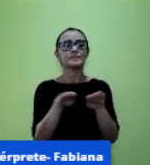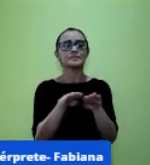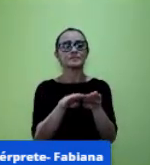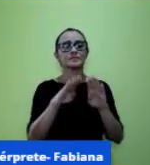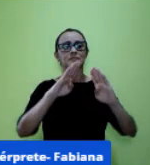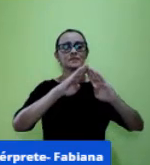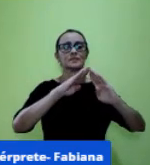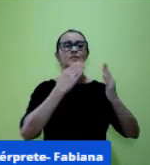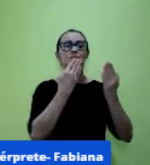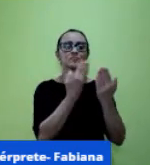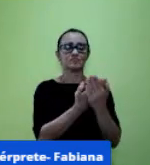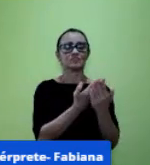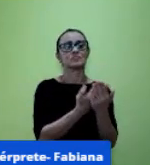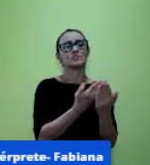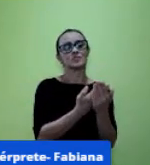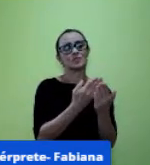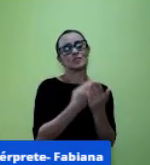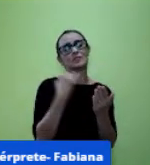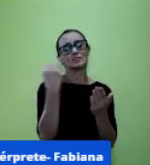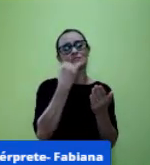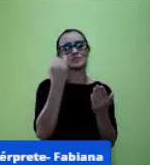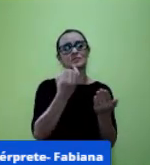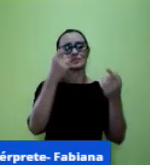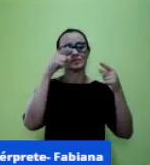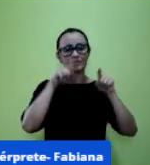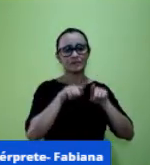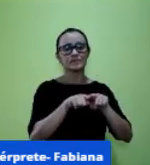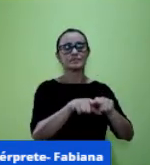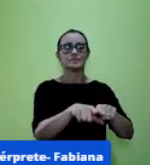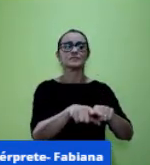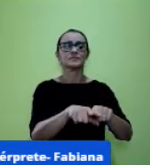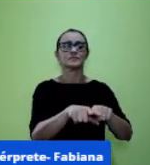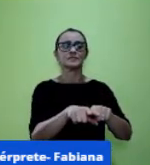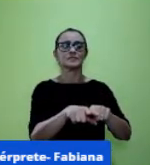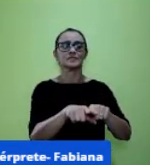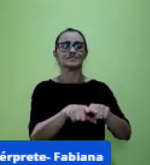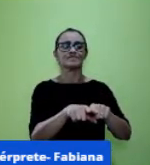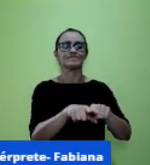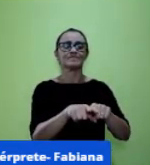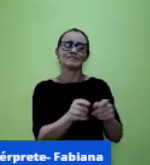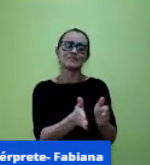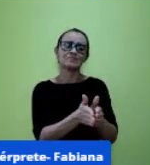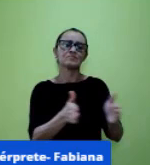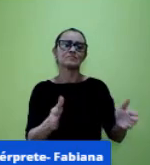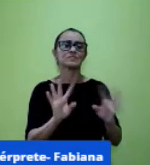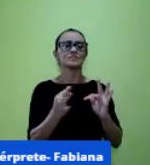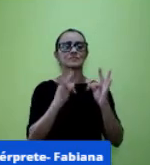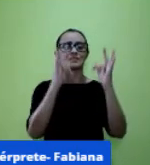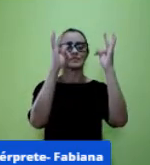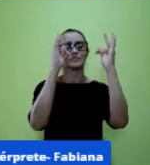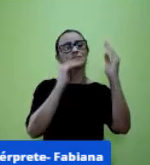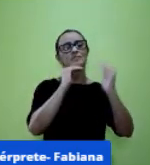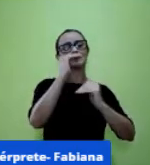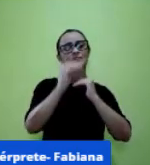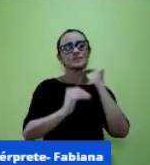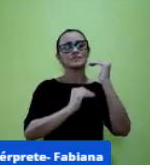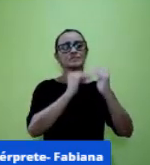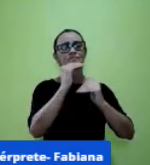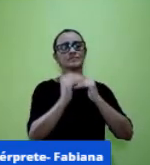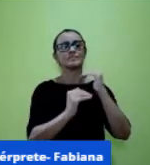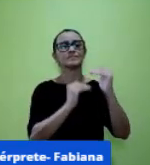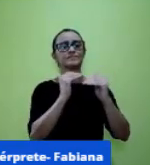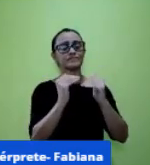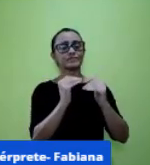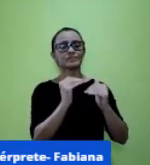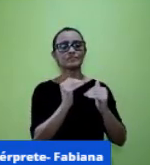estar e está agora acontecendo na escola já há um tempo as tecnologias são desenvolvidas e ela é muito insipiente dentro da